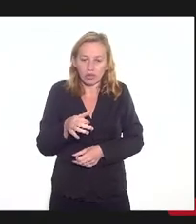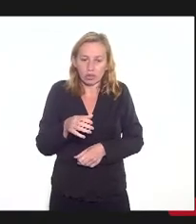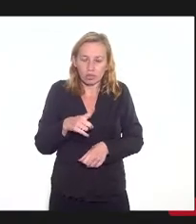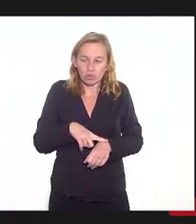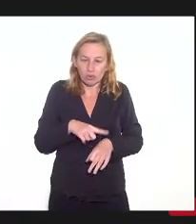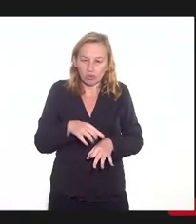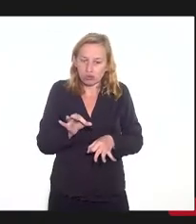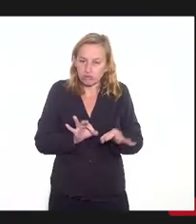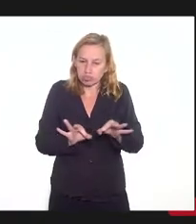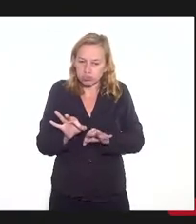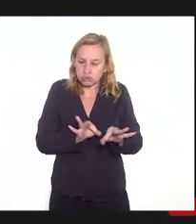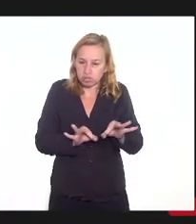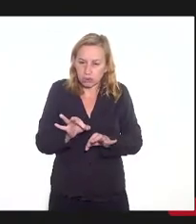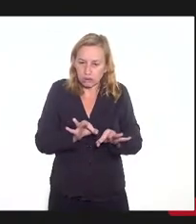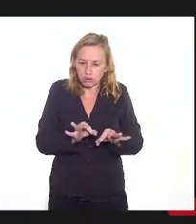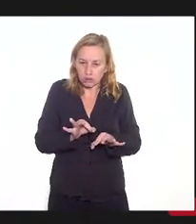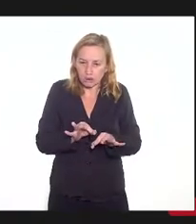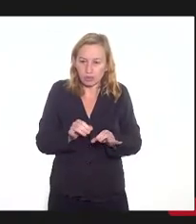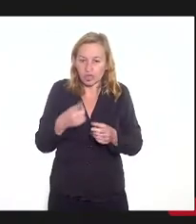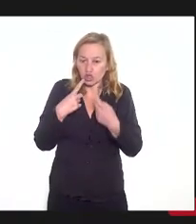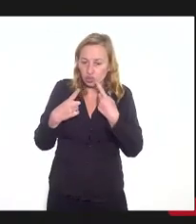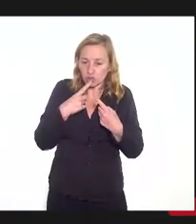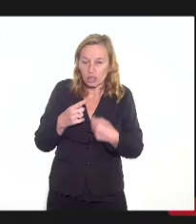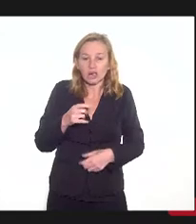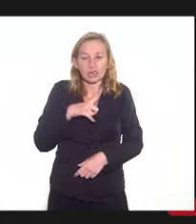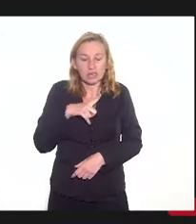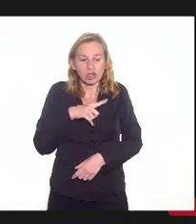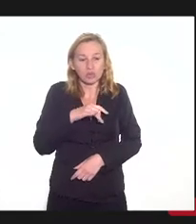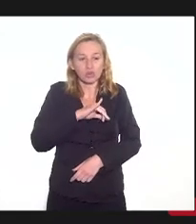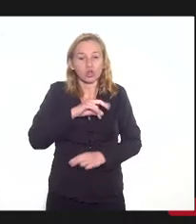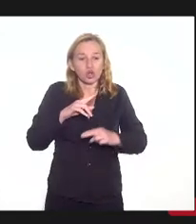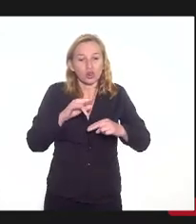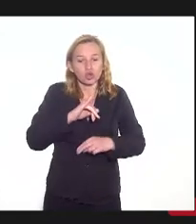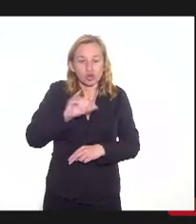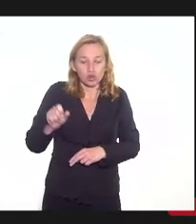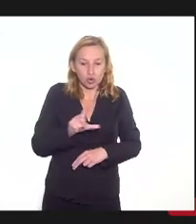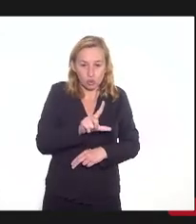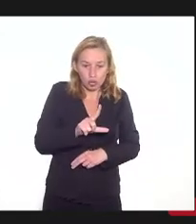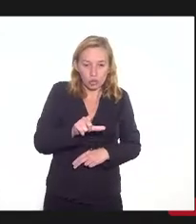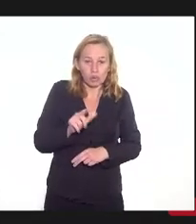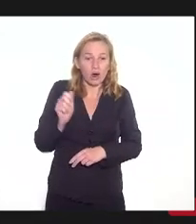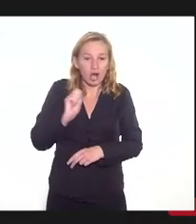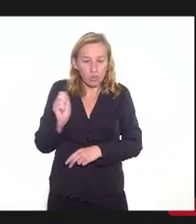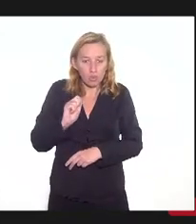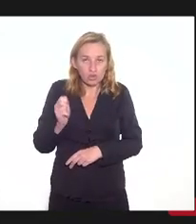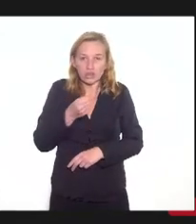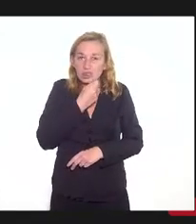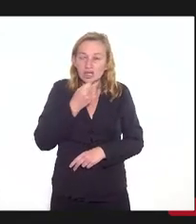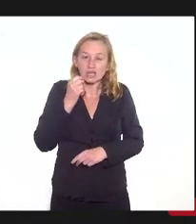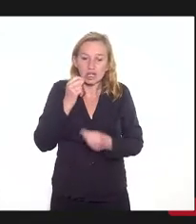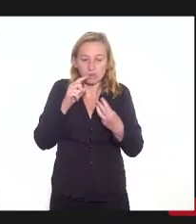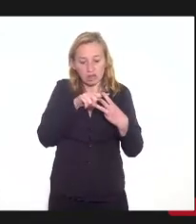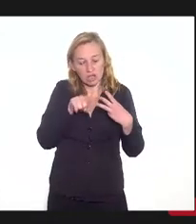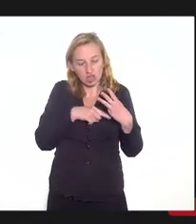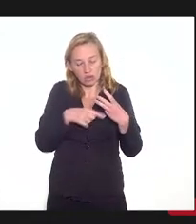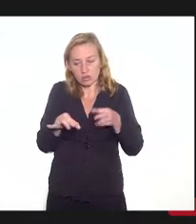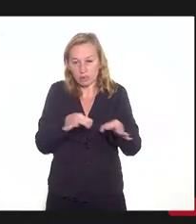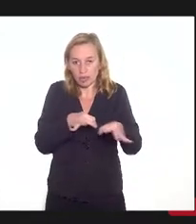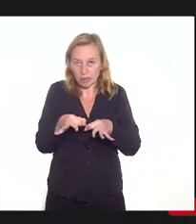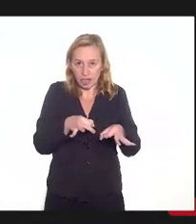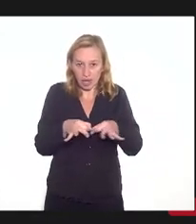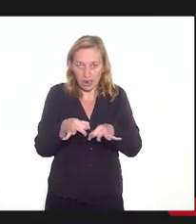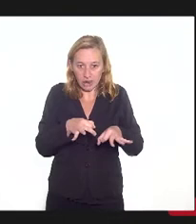eles. Então, nós teremos aí julho, agosto, setembro, três meses para a preparação do